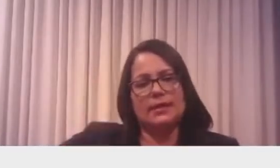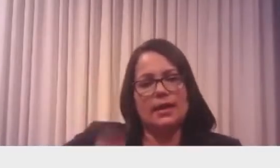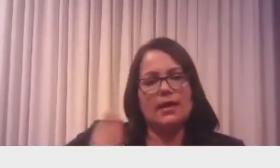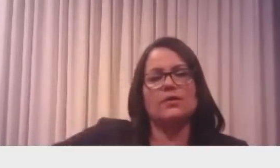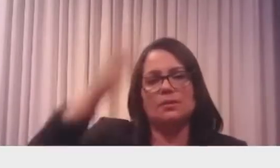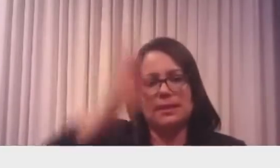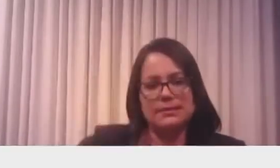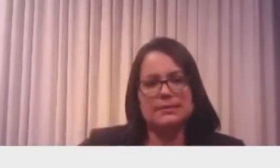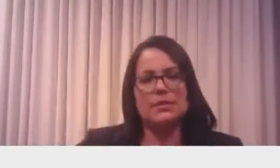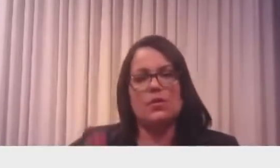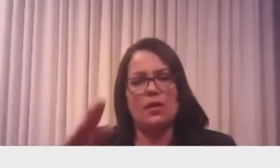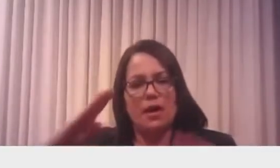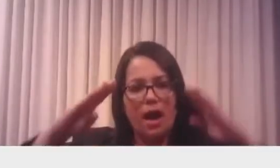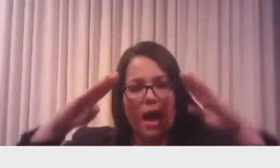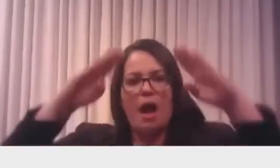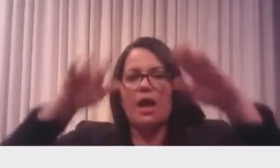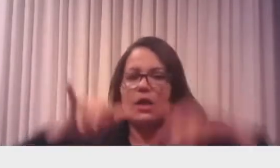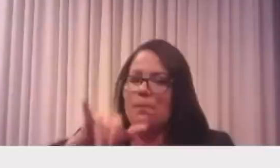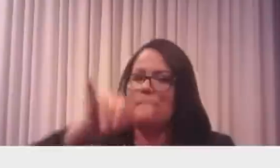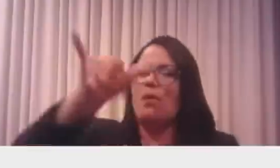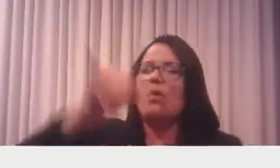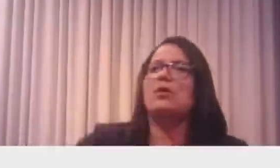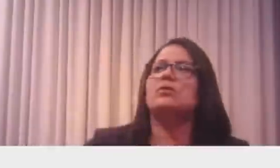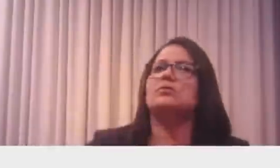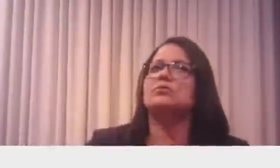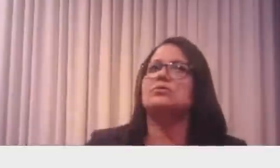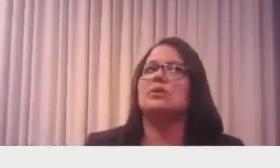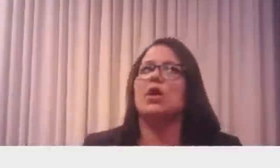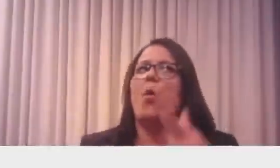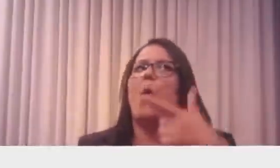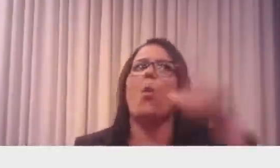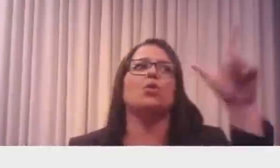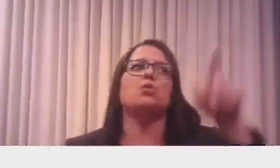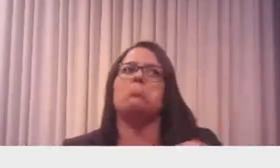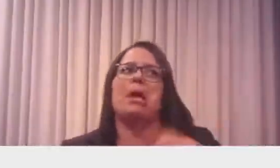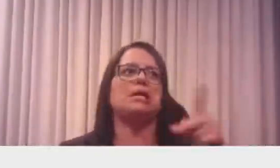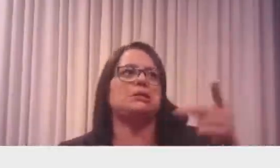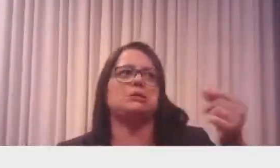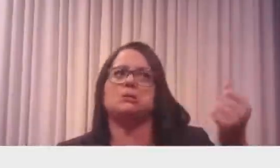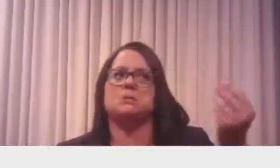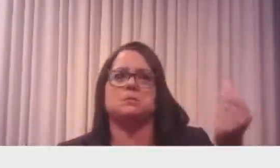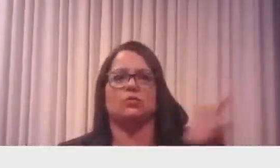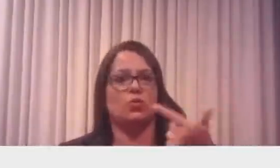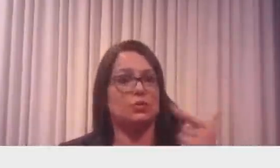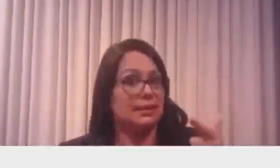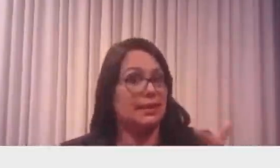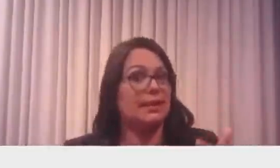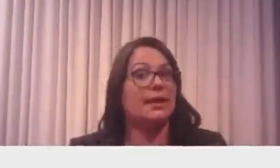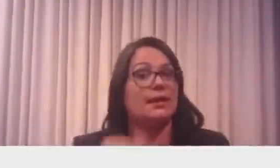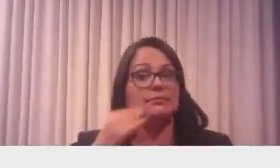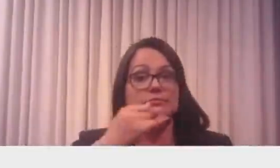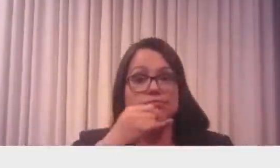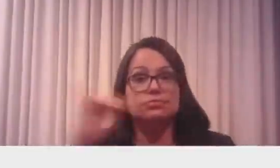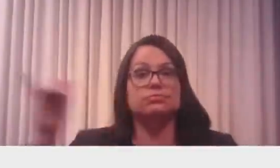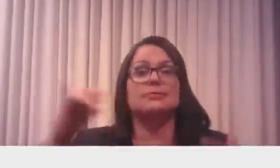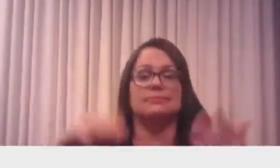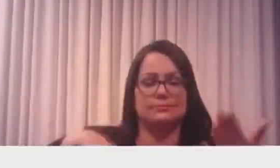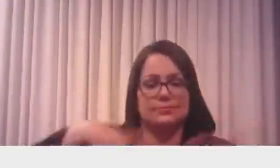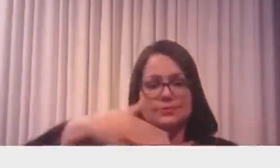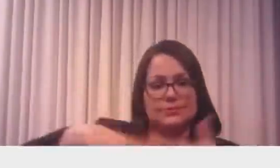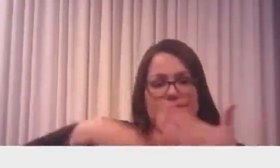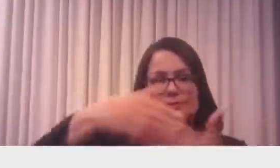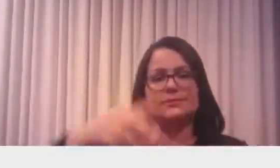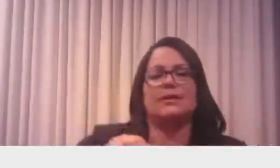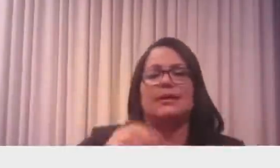Raro, eu acho que desconheço algum país, pode ser que tenha, mas desconheço. As nossas fontes de energia renovável equivalem a 83%,